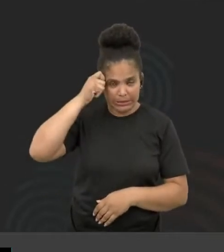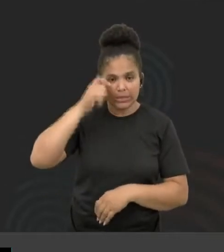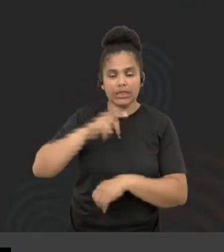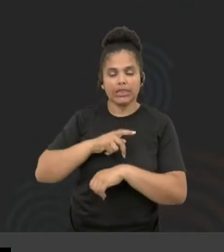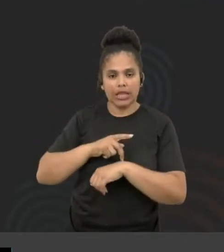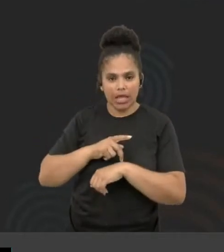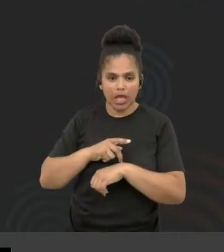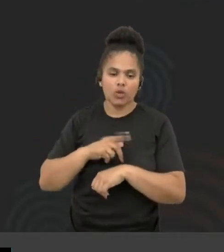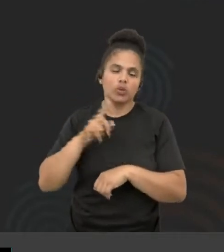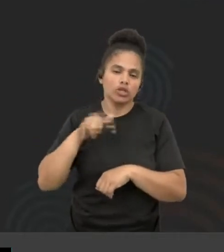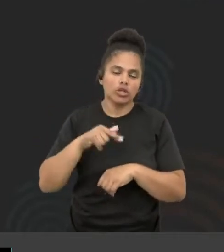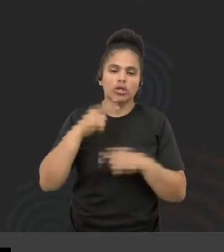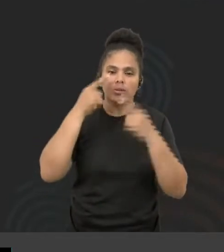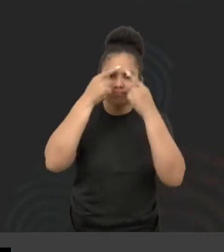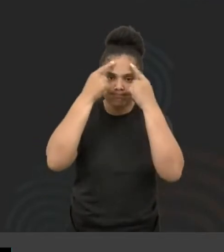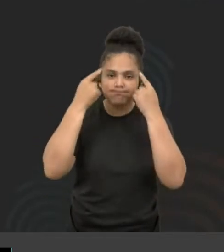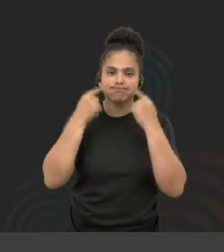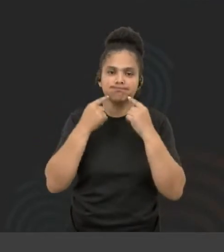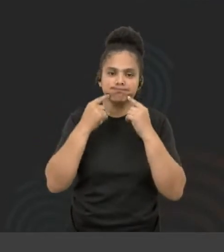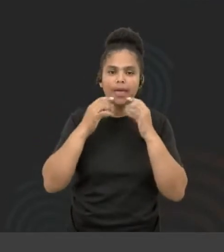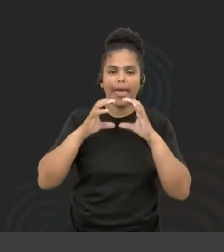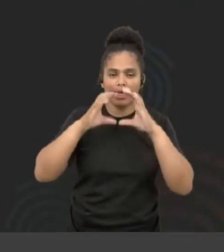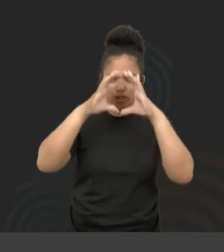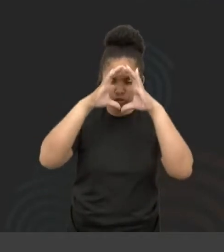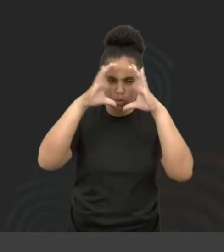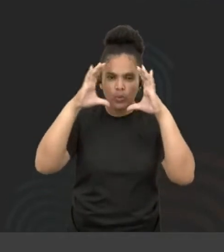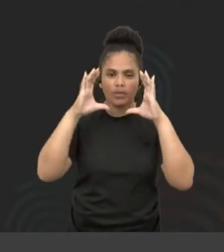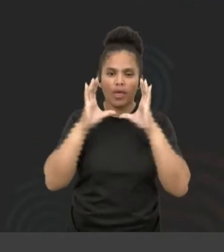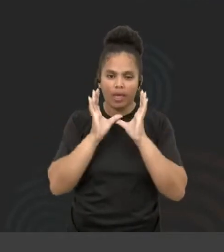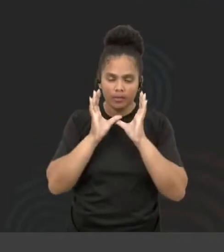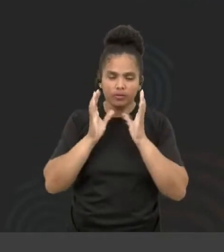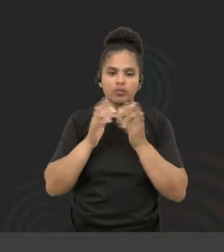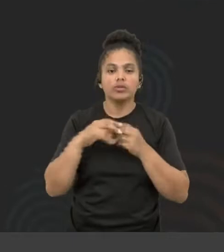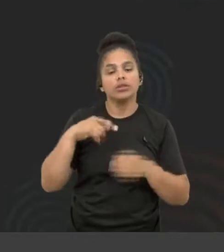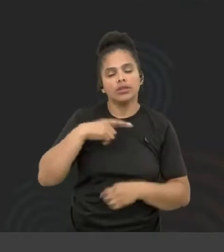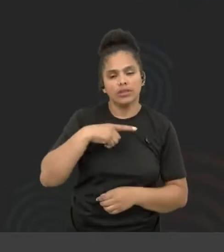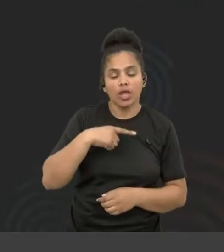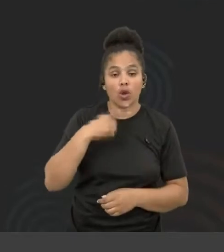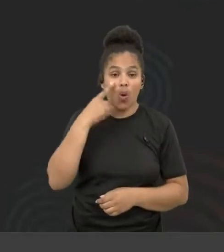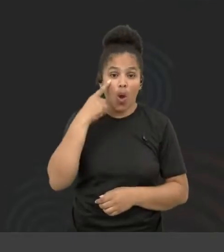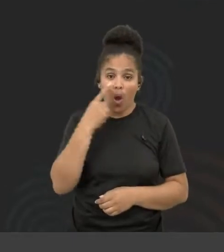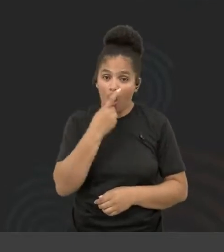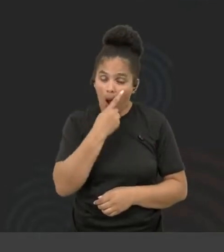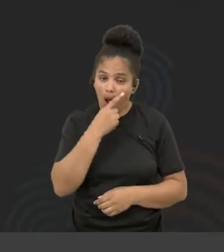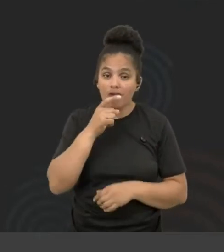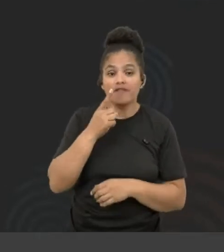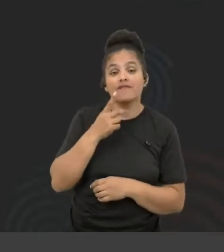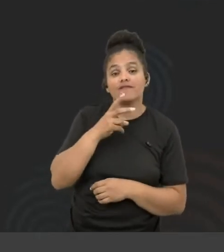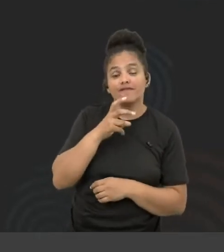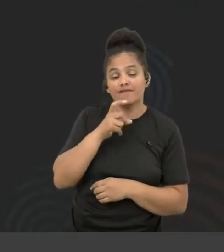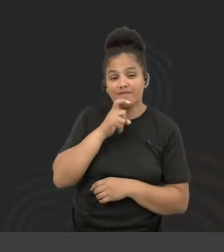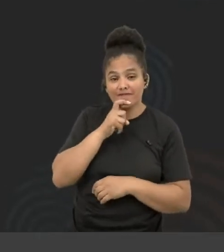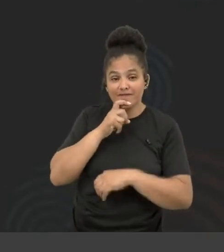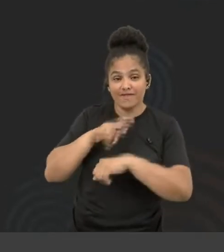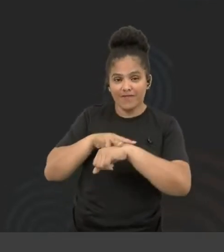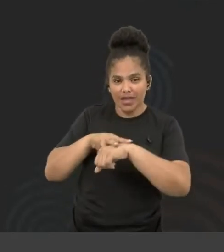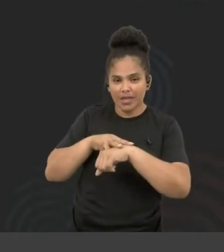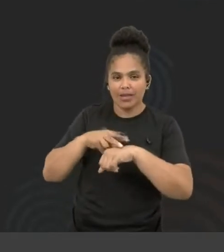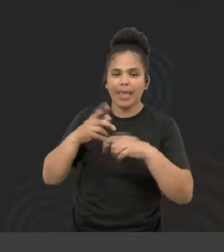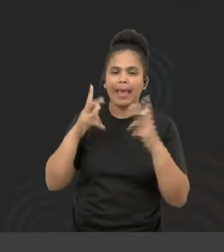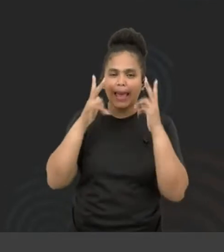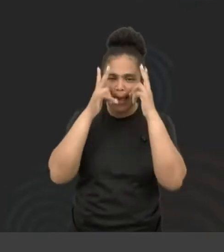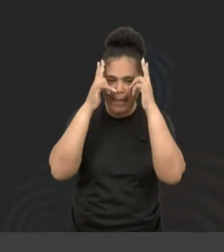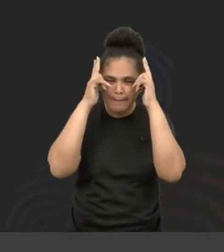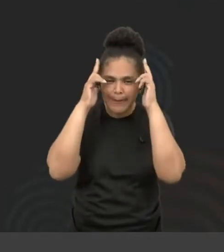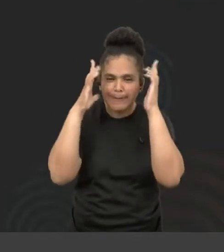de rosto arredondado. Eu tenho os olhos verdes, cabelo cortado bem